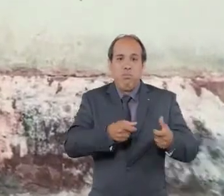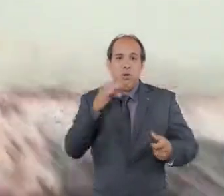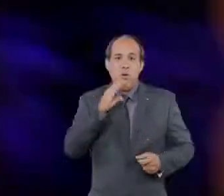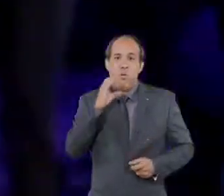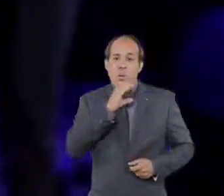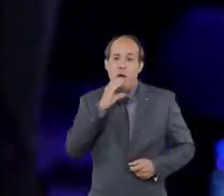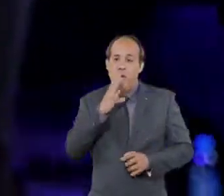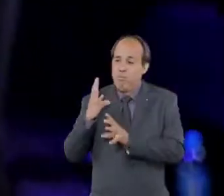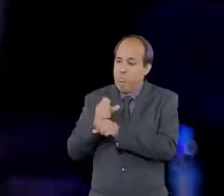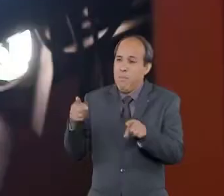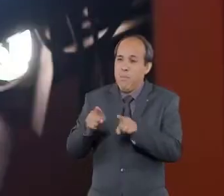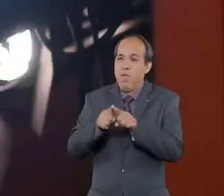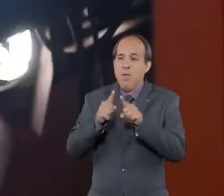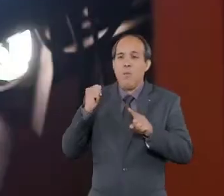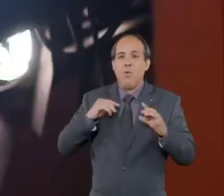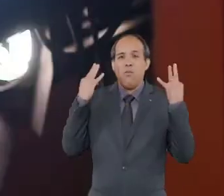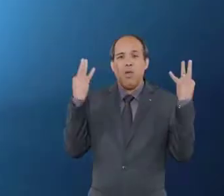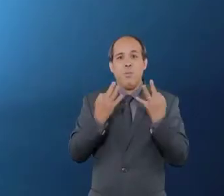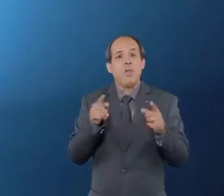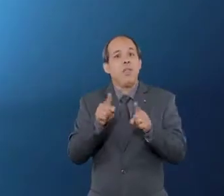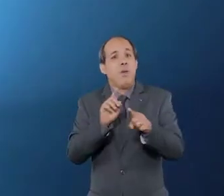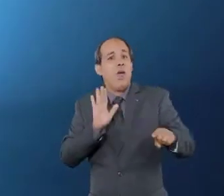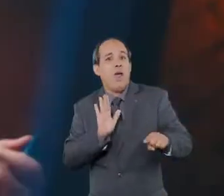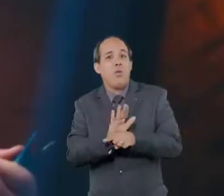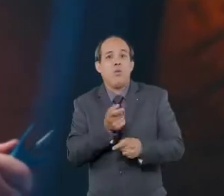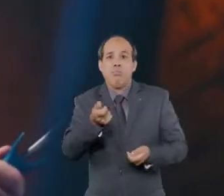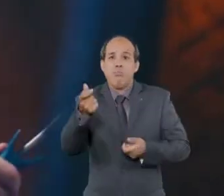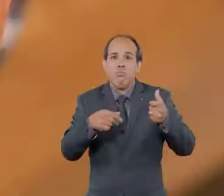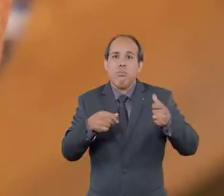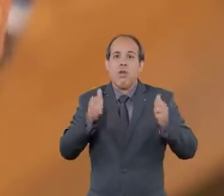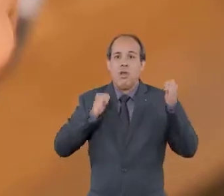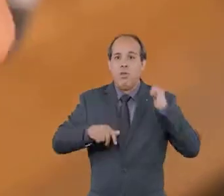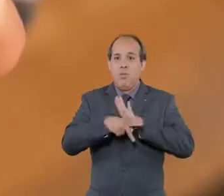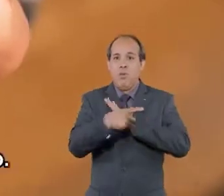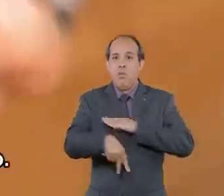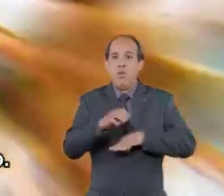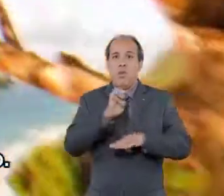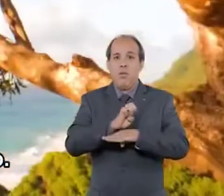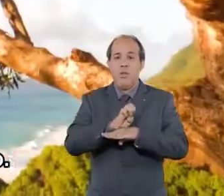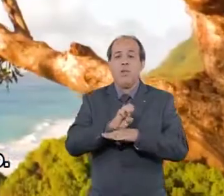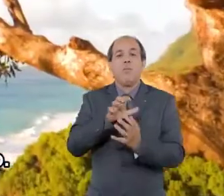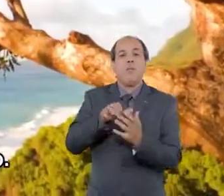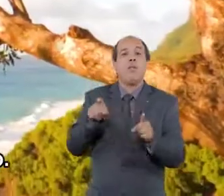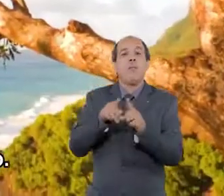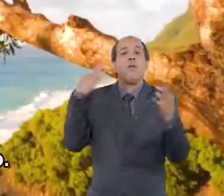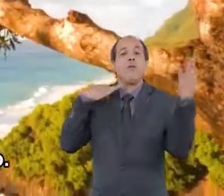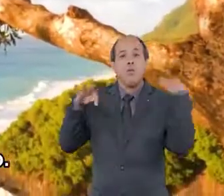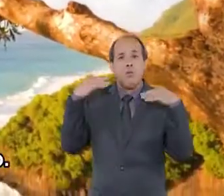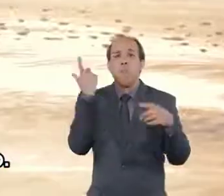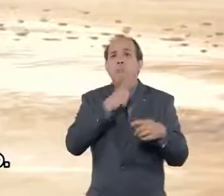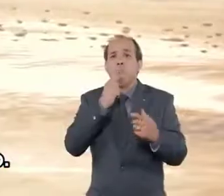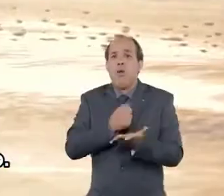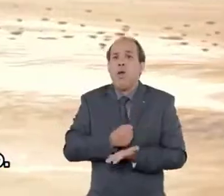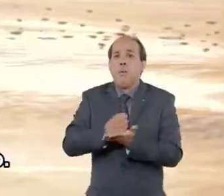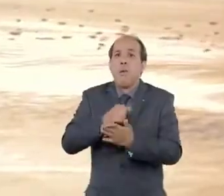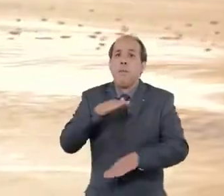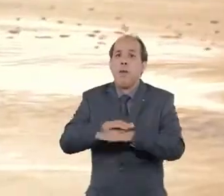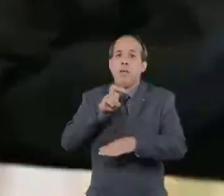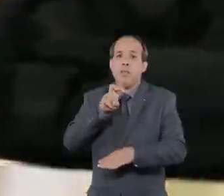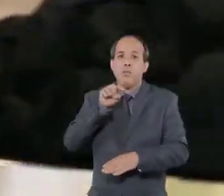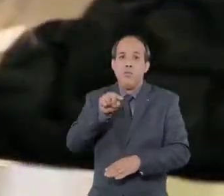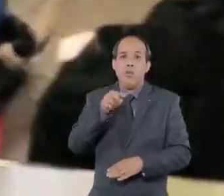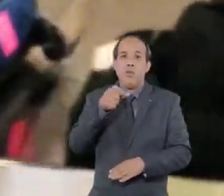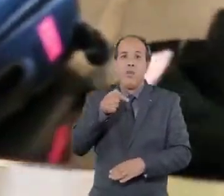Bolsa Família. Auxílio também para socorrer os artistas pernambucanos. E o turismo de Pernambuco também teve apoio.